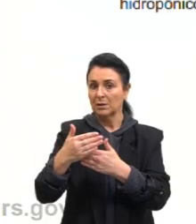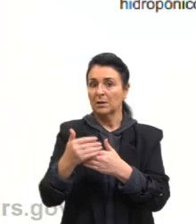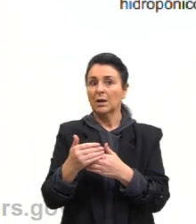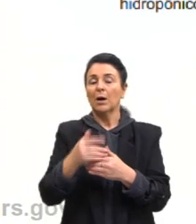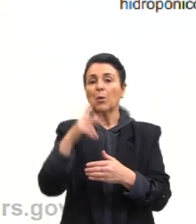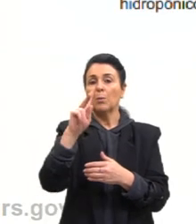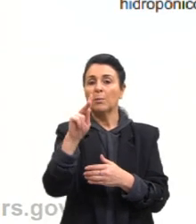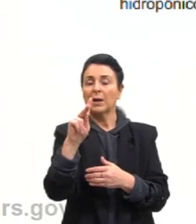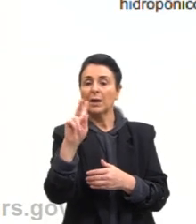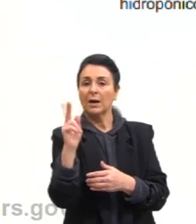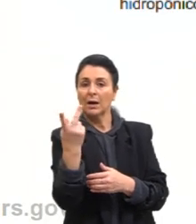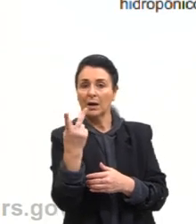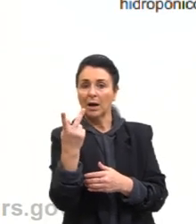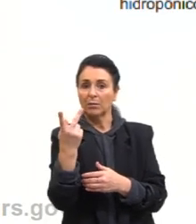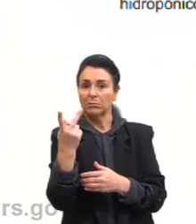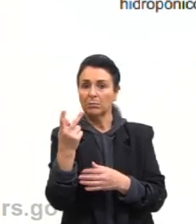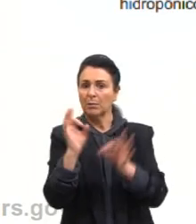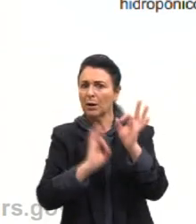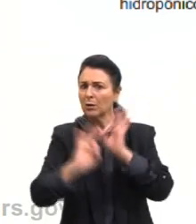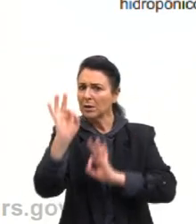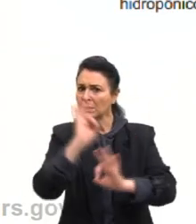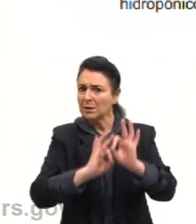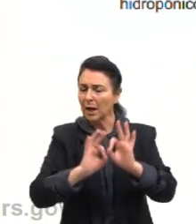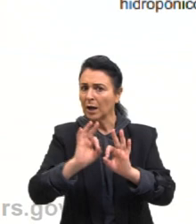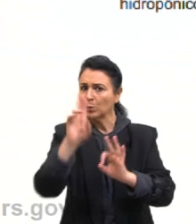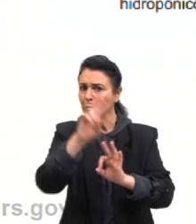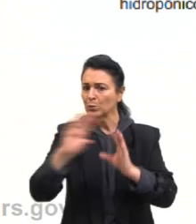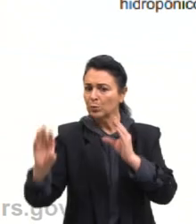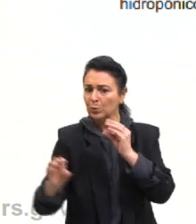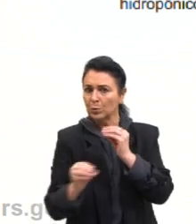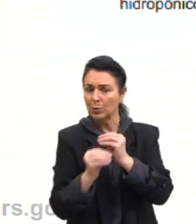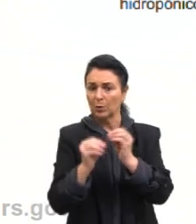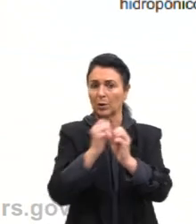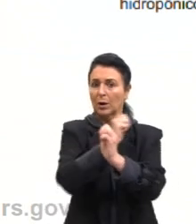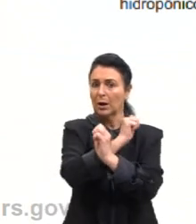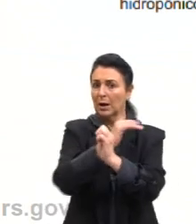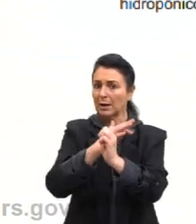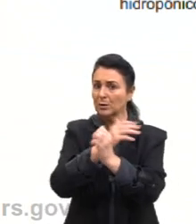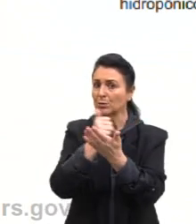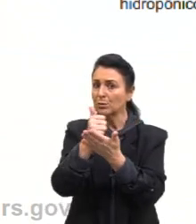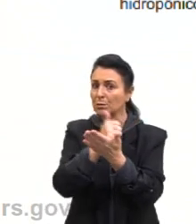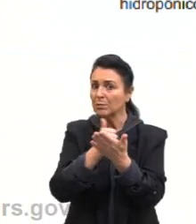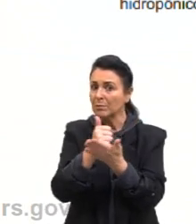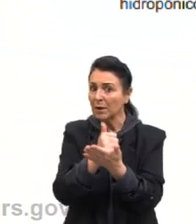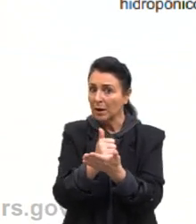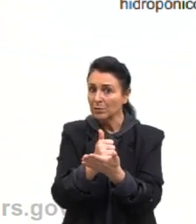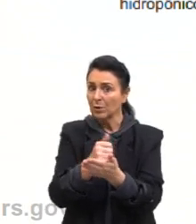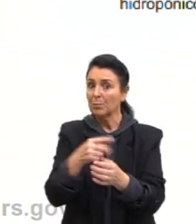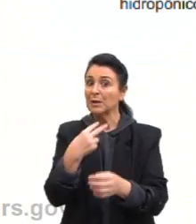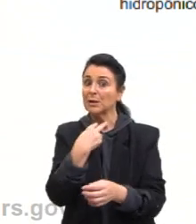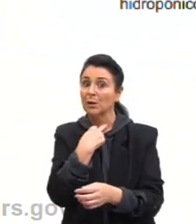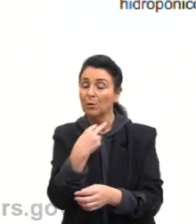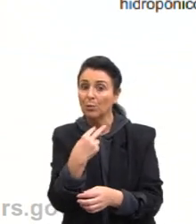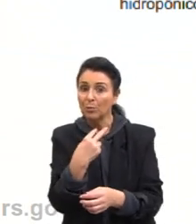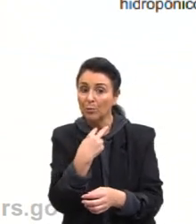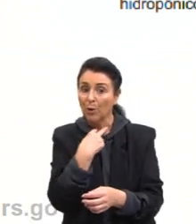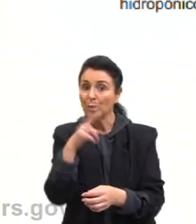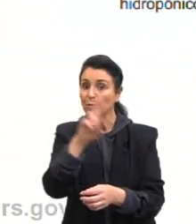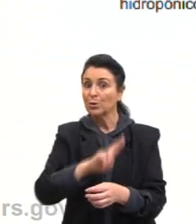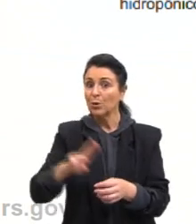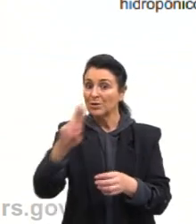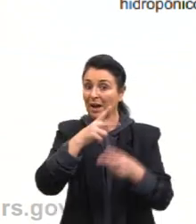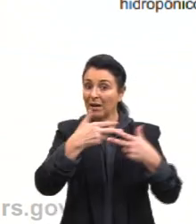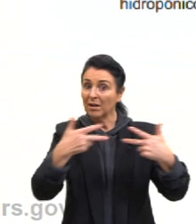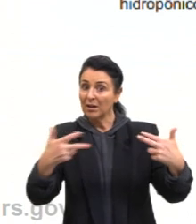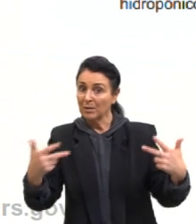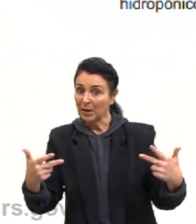pH são feitas pela adição de compostos, ácidos ou básicos, mas não devem introduzir elementos nocivos à planta. Muito